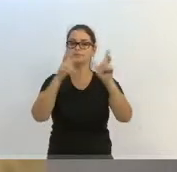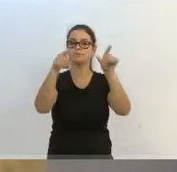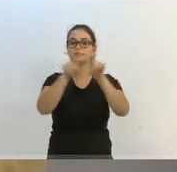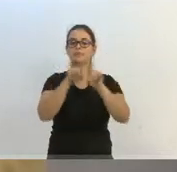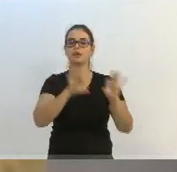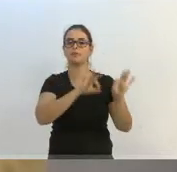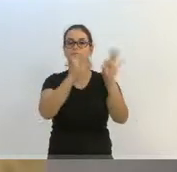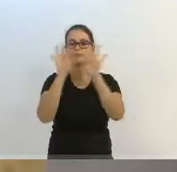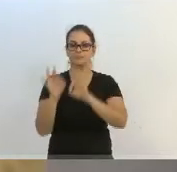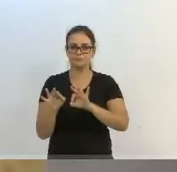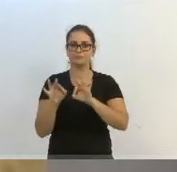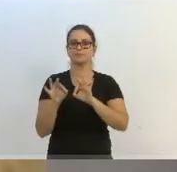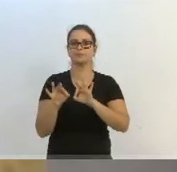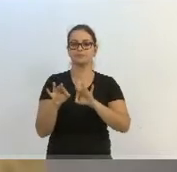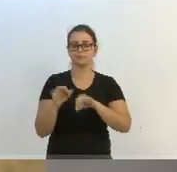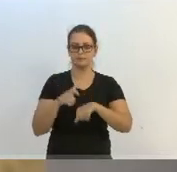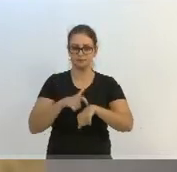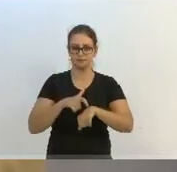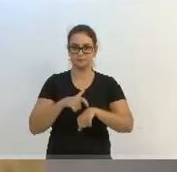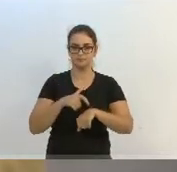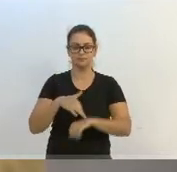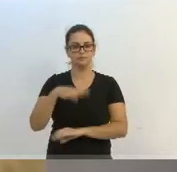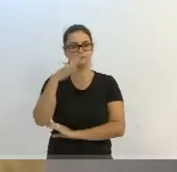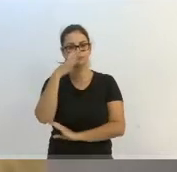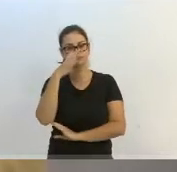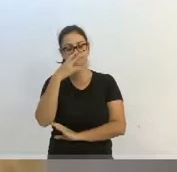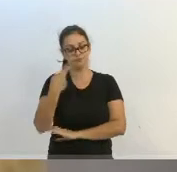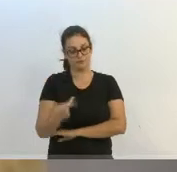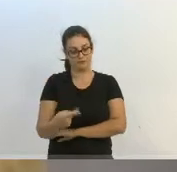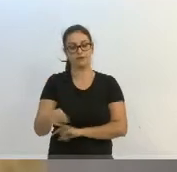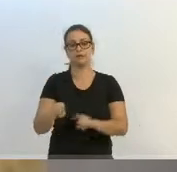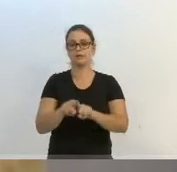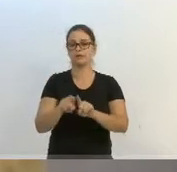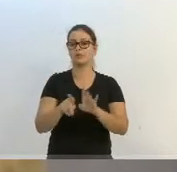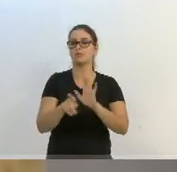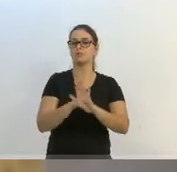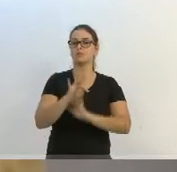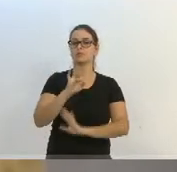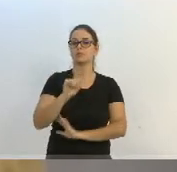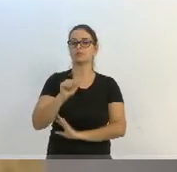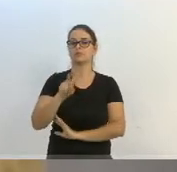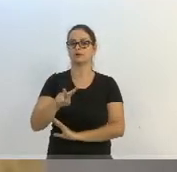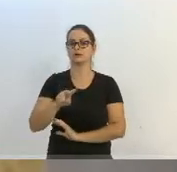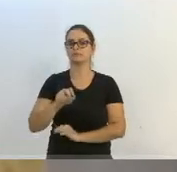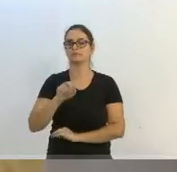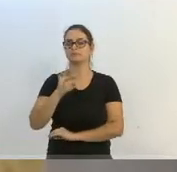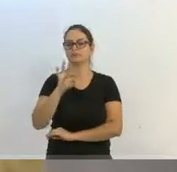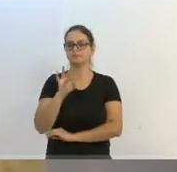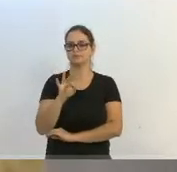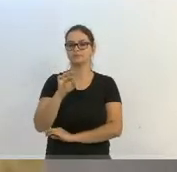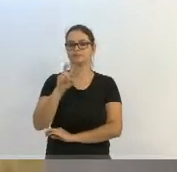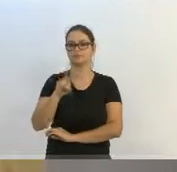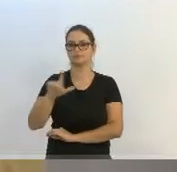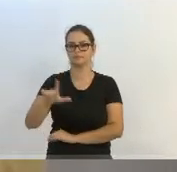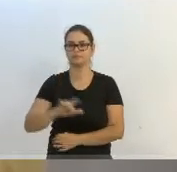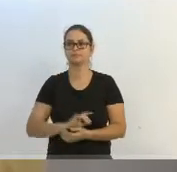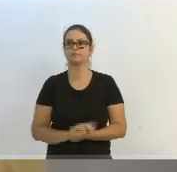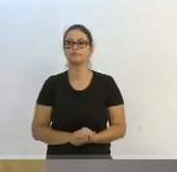acompanha nesse momento aqui e também pela TVL. Eu